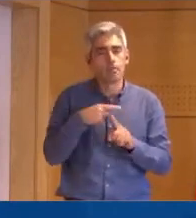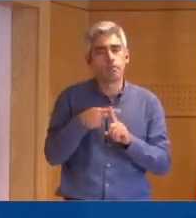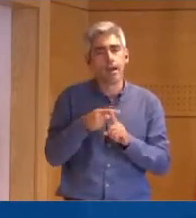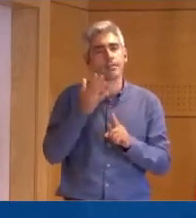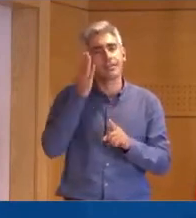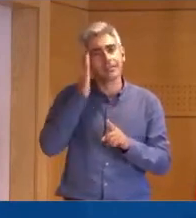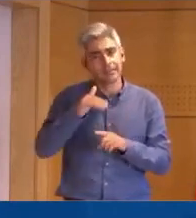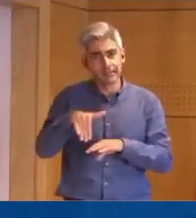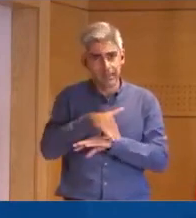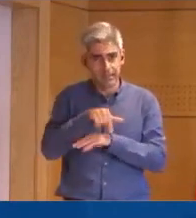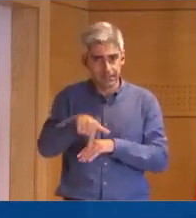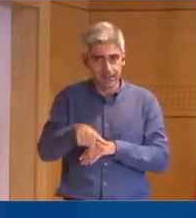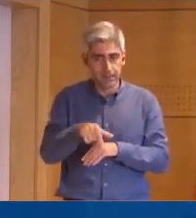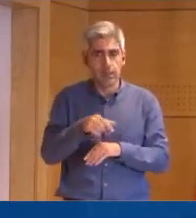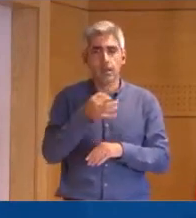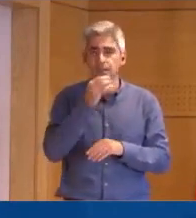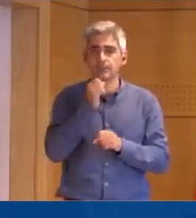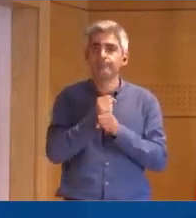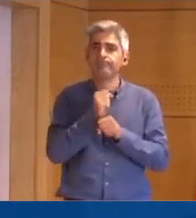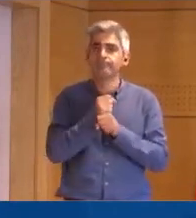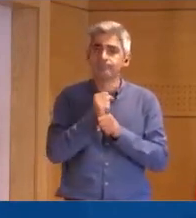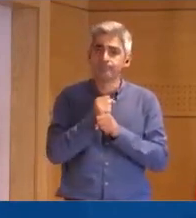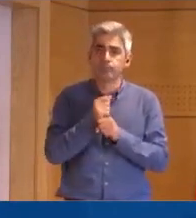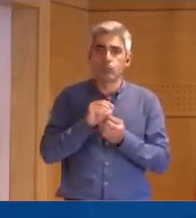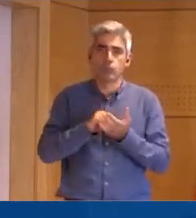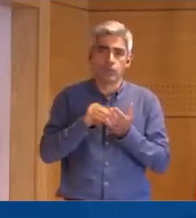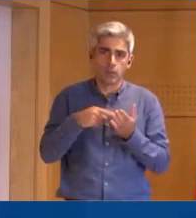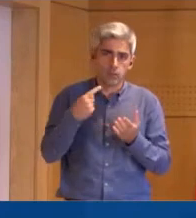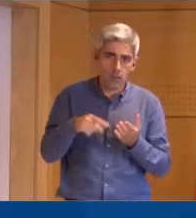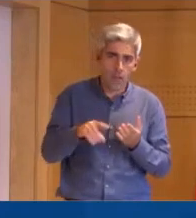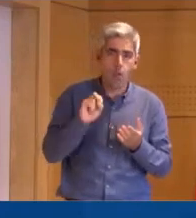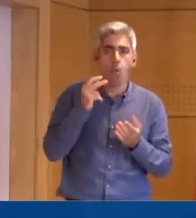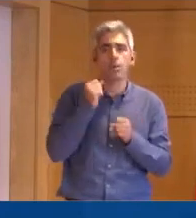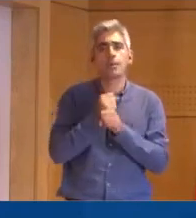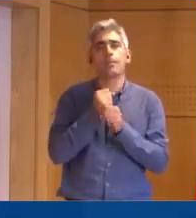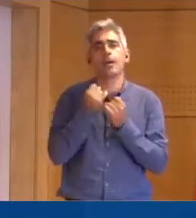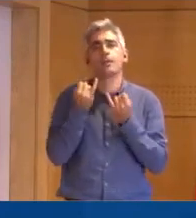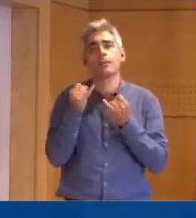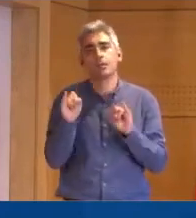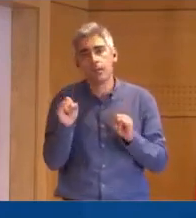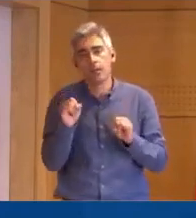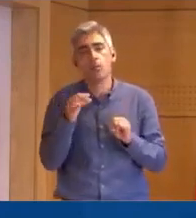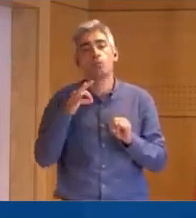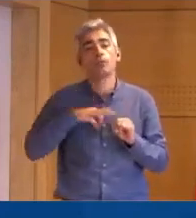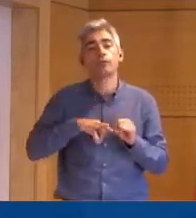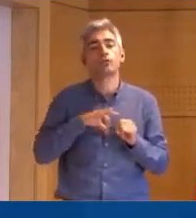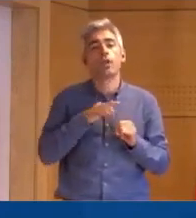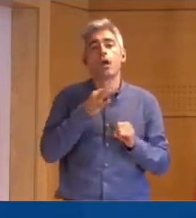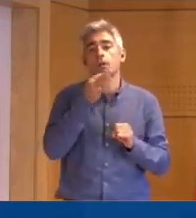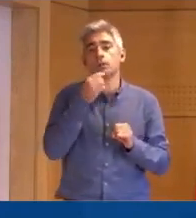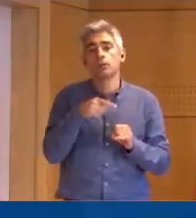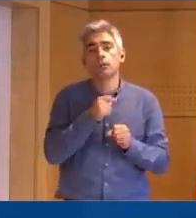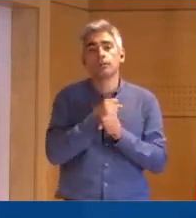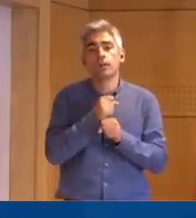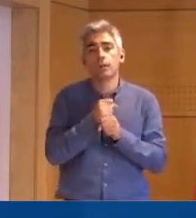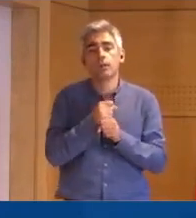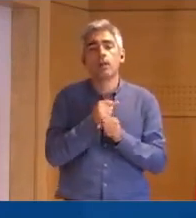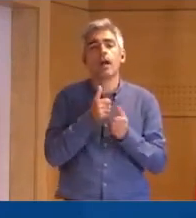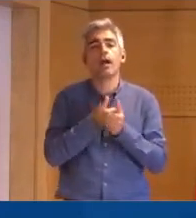de residência para o exercício de atividade subordinada ou independente aos profissionais que prestem atividade